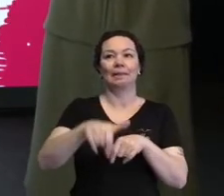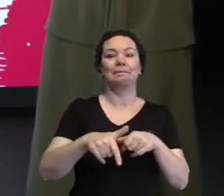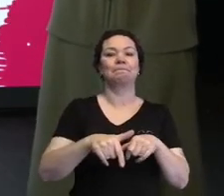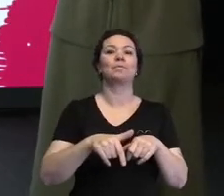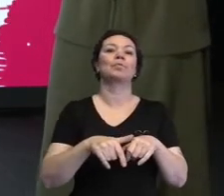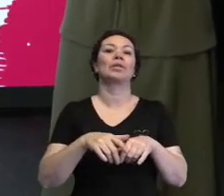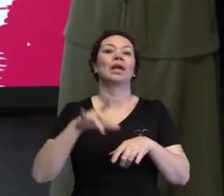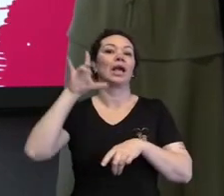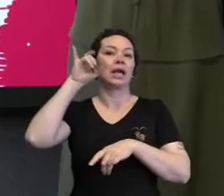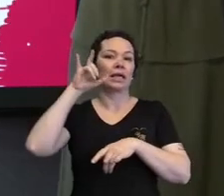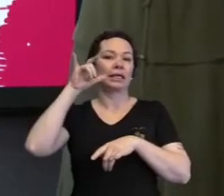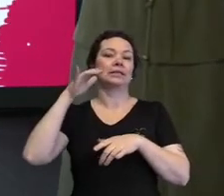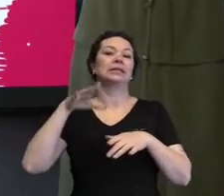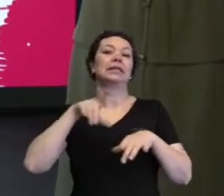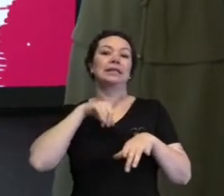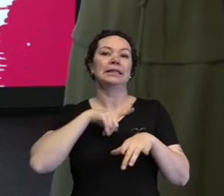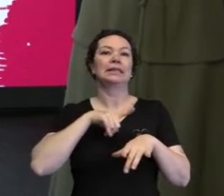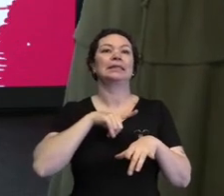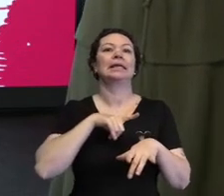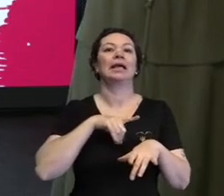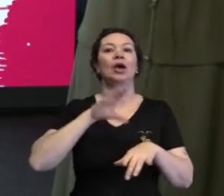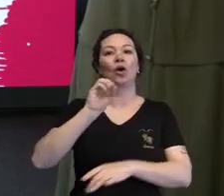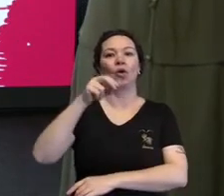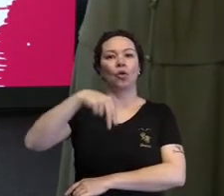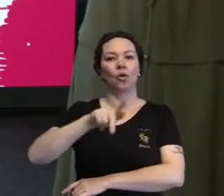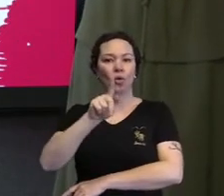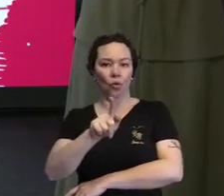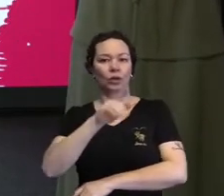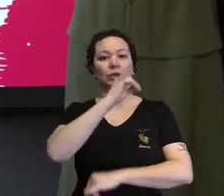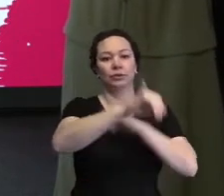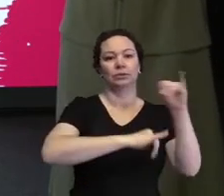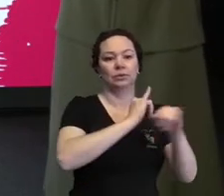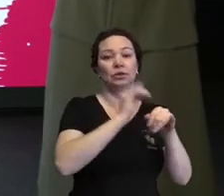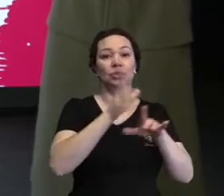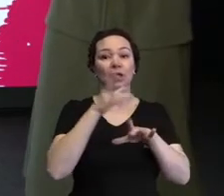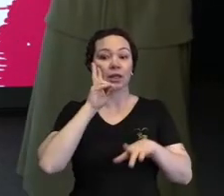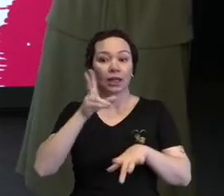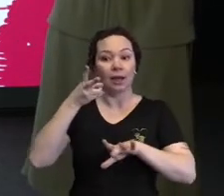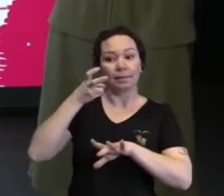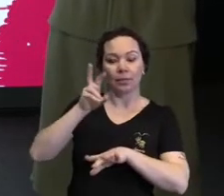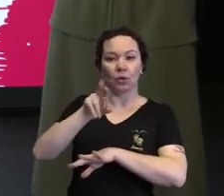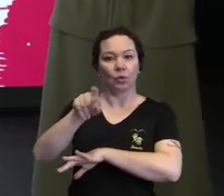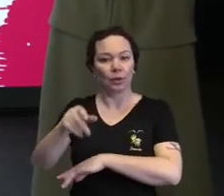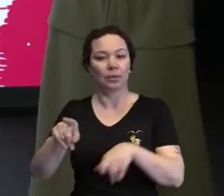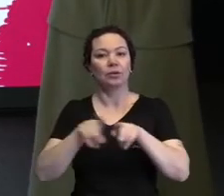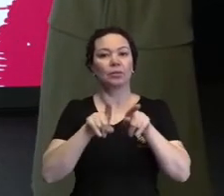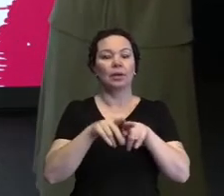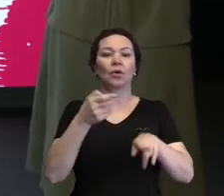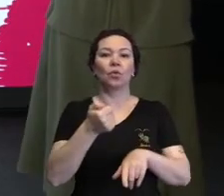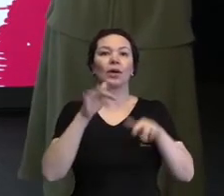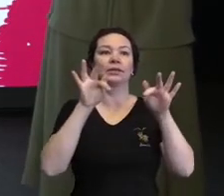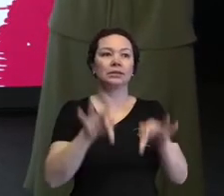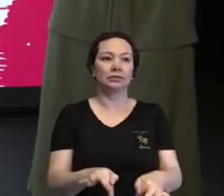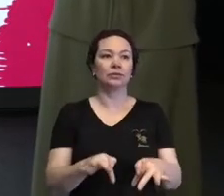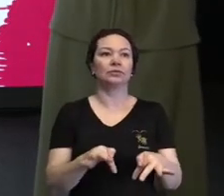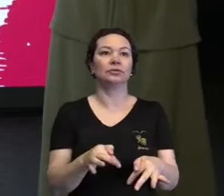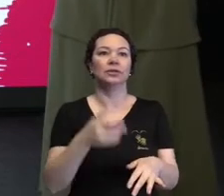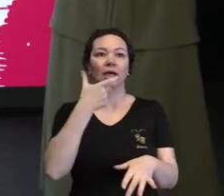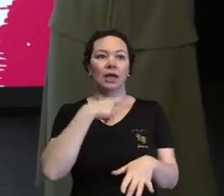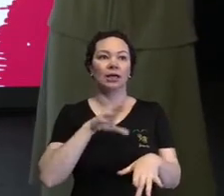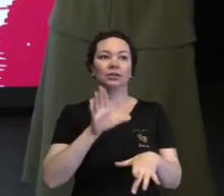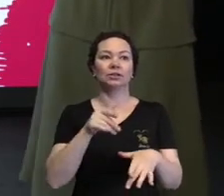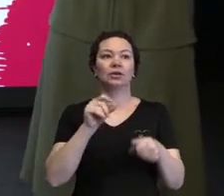redes sociais, mostrar que existem ONGs internacionais já olhando para os irmãos. E, para finalizar, eu acho que a gente chegou aqui no